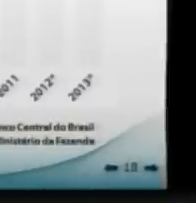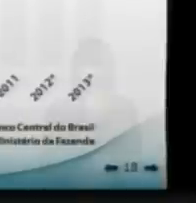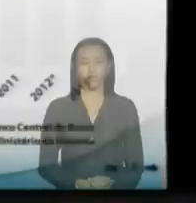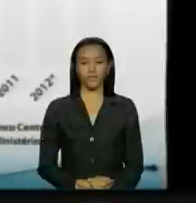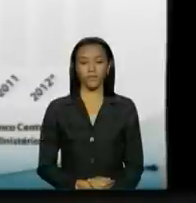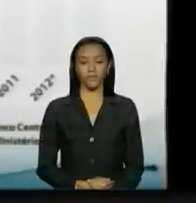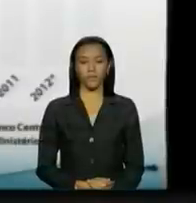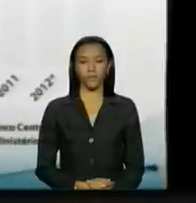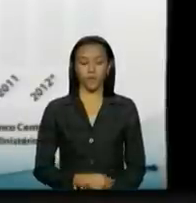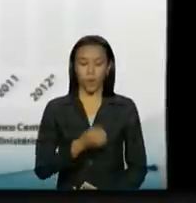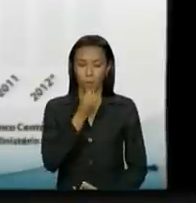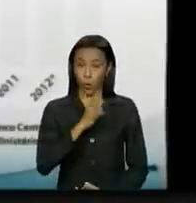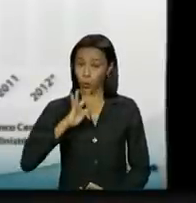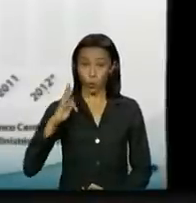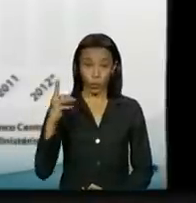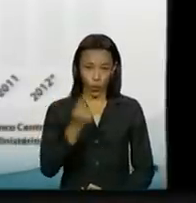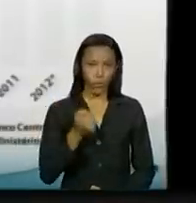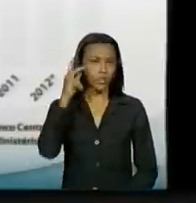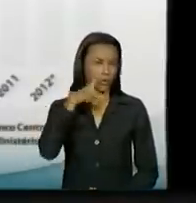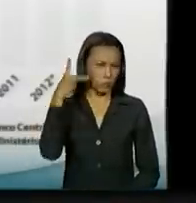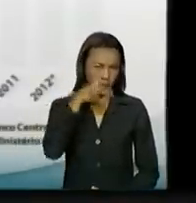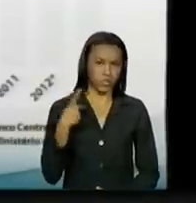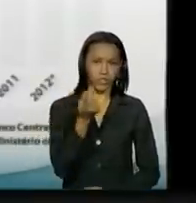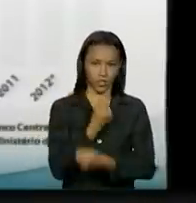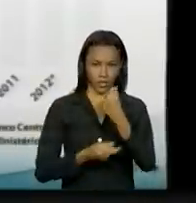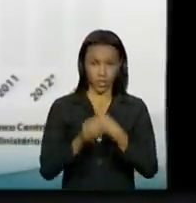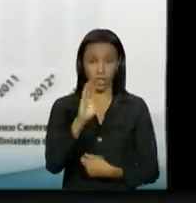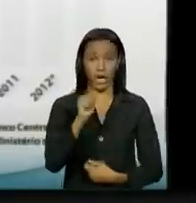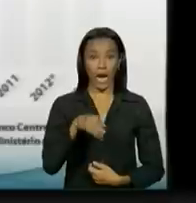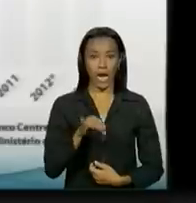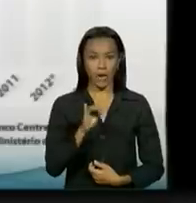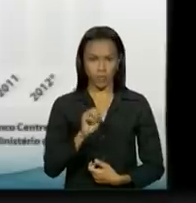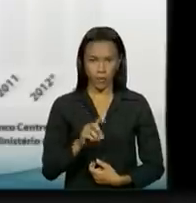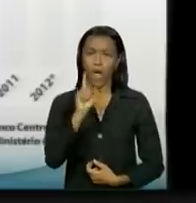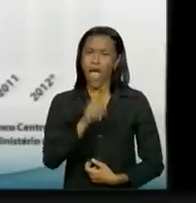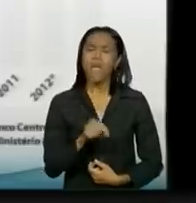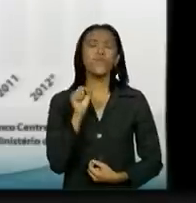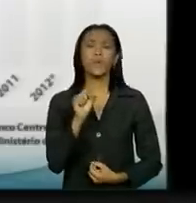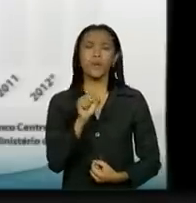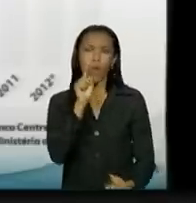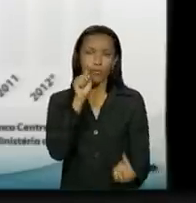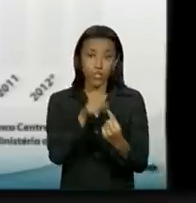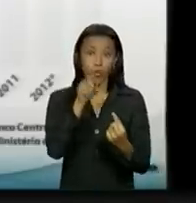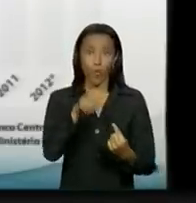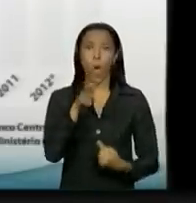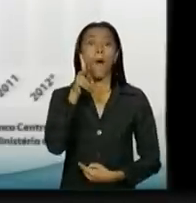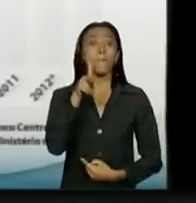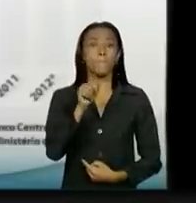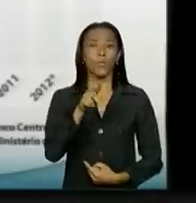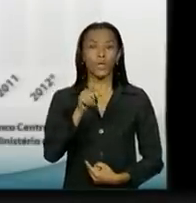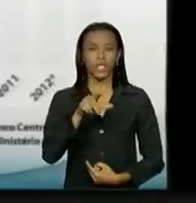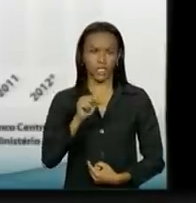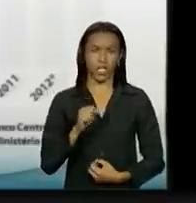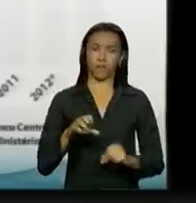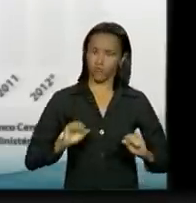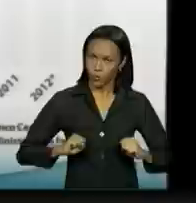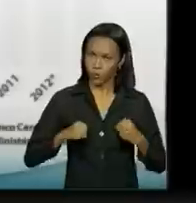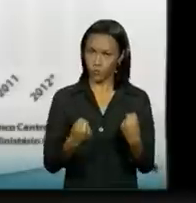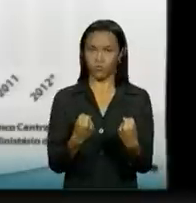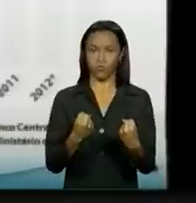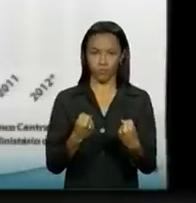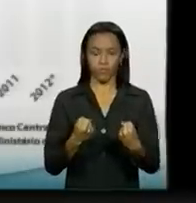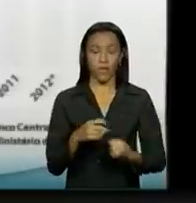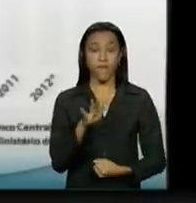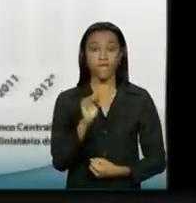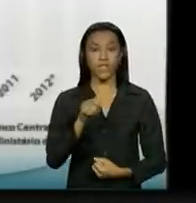todos esses movimentos da política monetária cambial são feitos com base numa política fiscal sólida. Nós